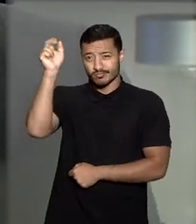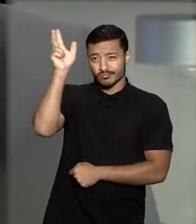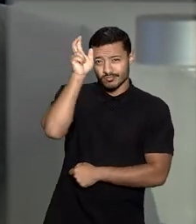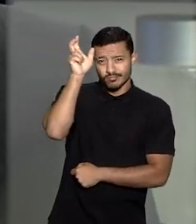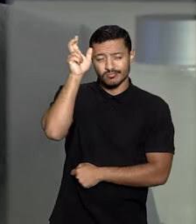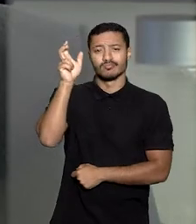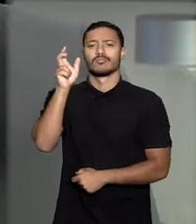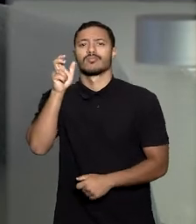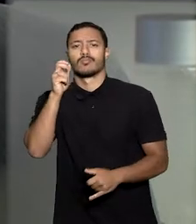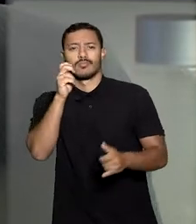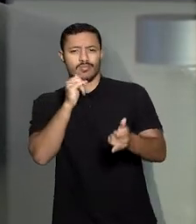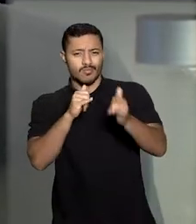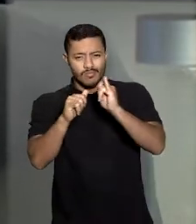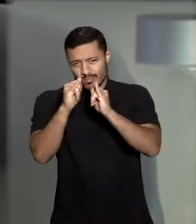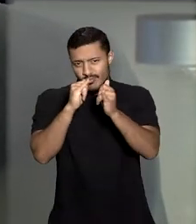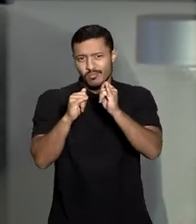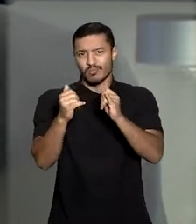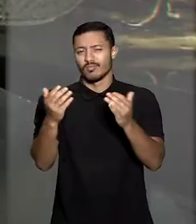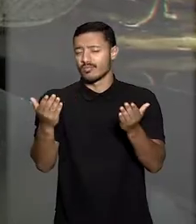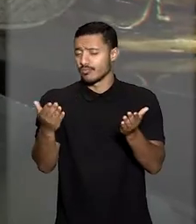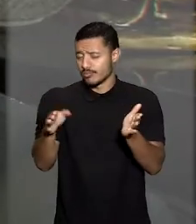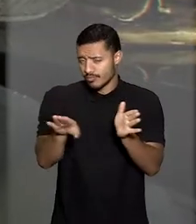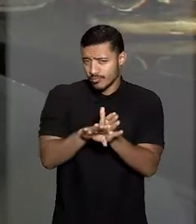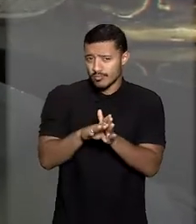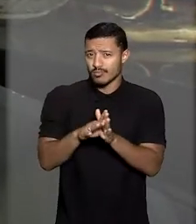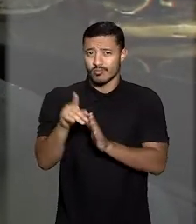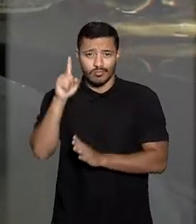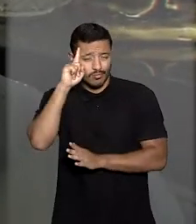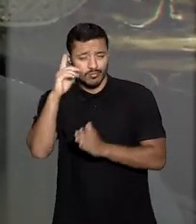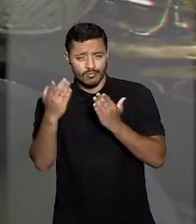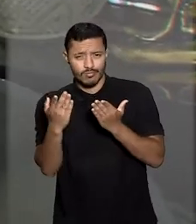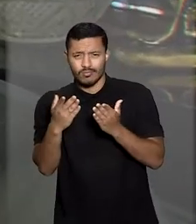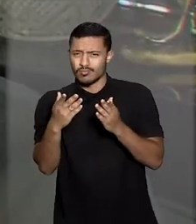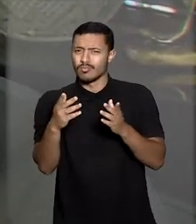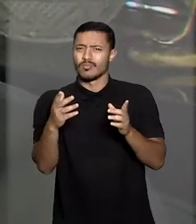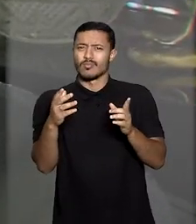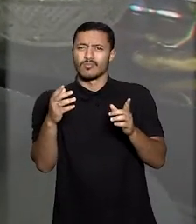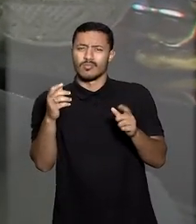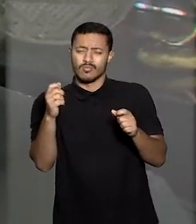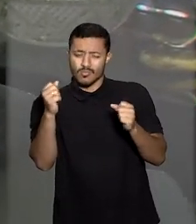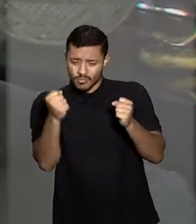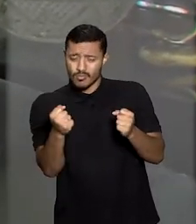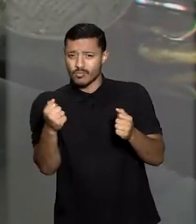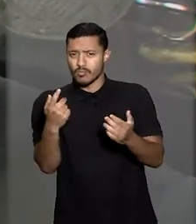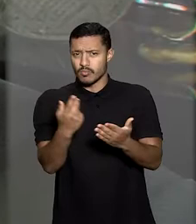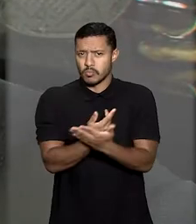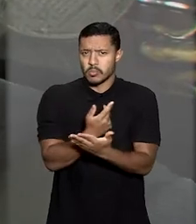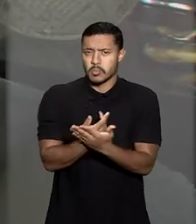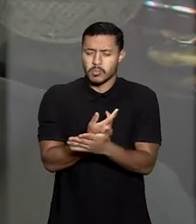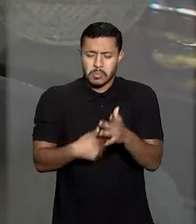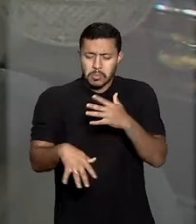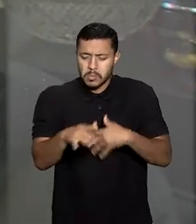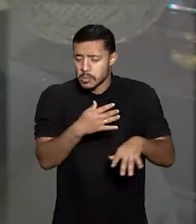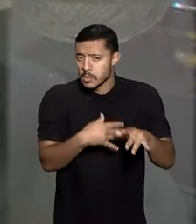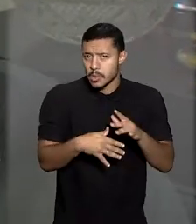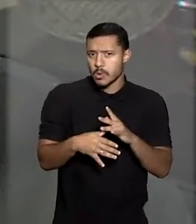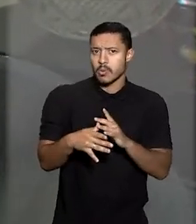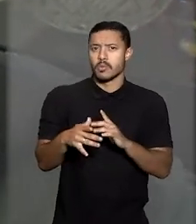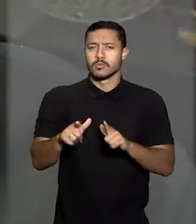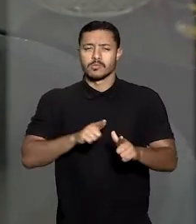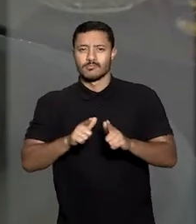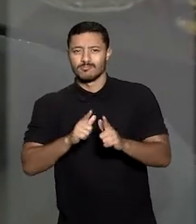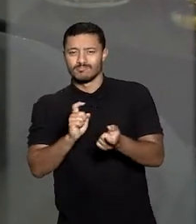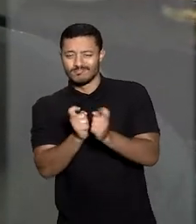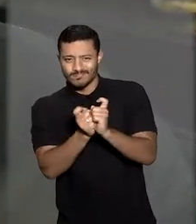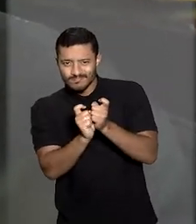energético, até chegar ao modelo adotado, sob pena de causar embaraço ao exercício da atividade administrativa